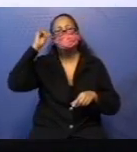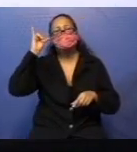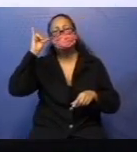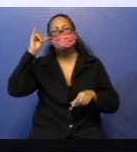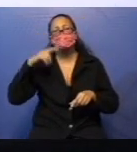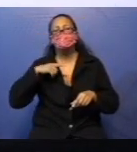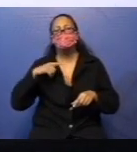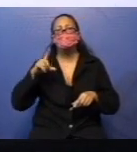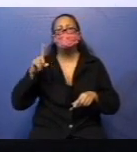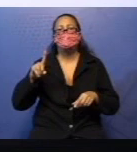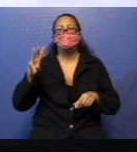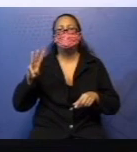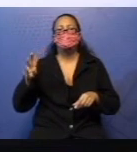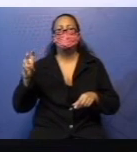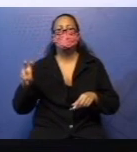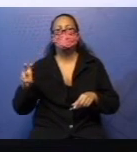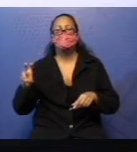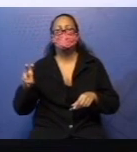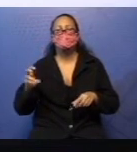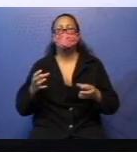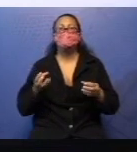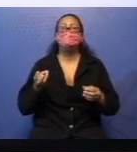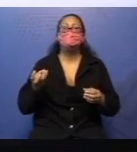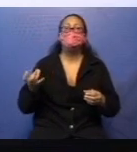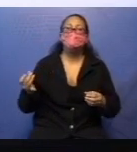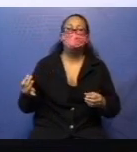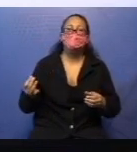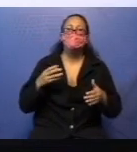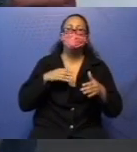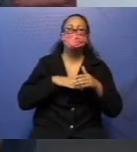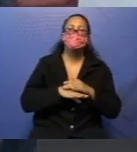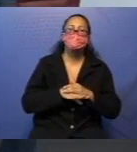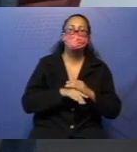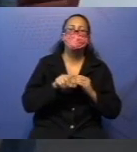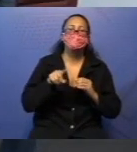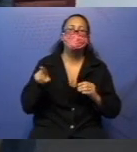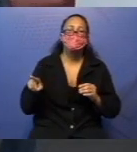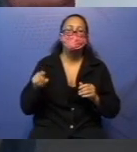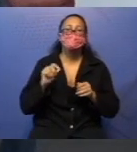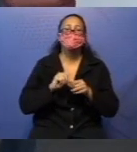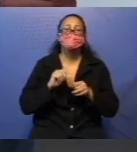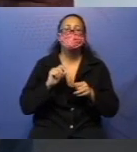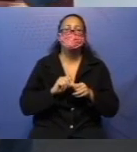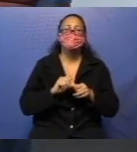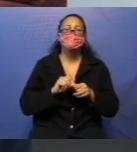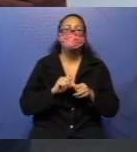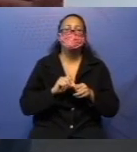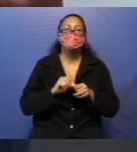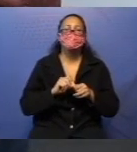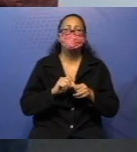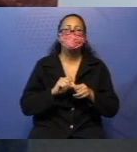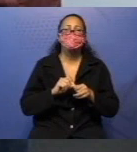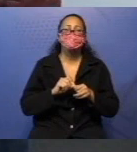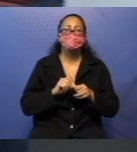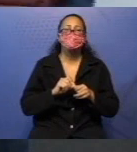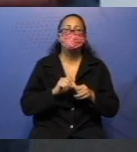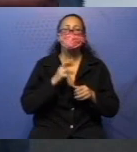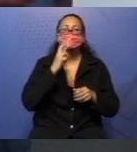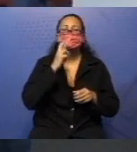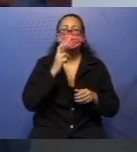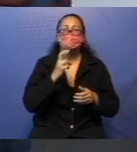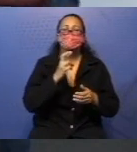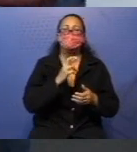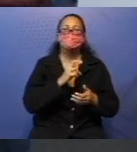poupou. Vocês vão pensar. Vocês vão resolver esse problema. Lembre-se de pôr a resposta escrita embaixo,